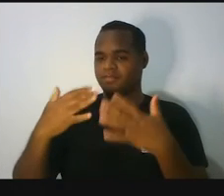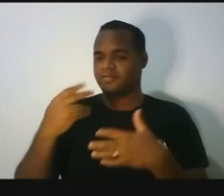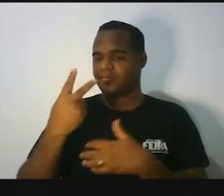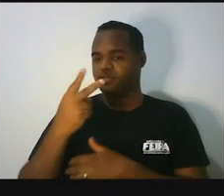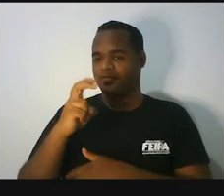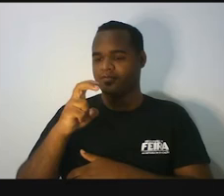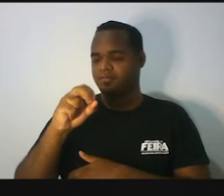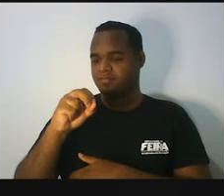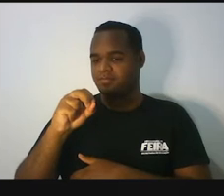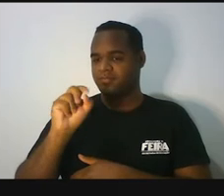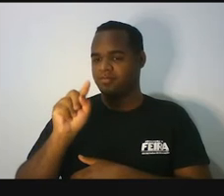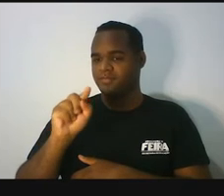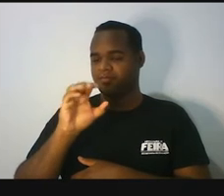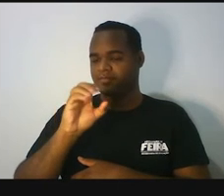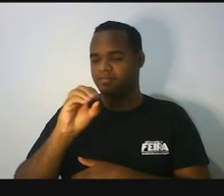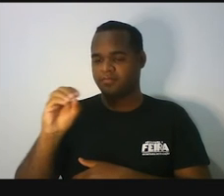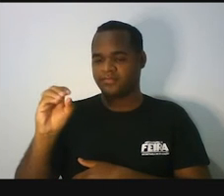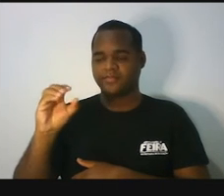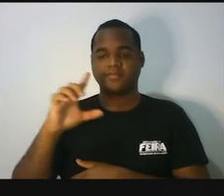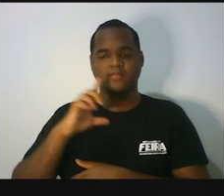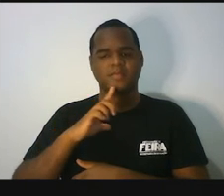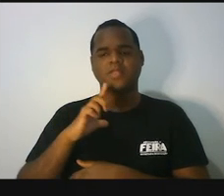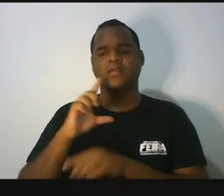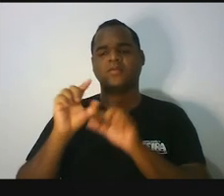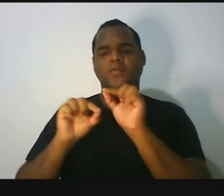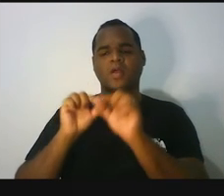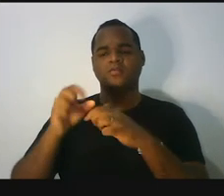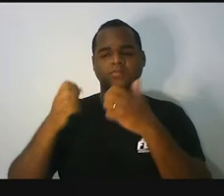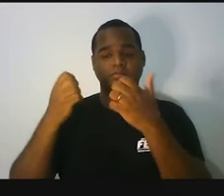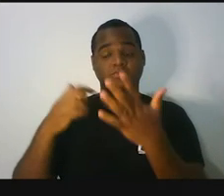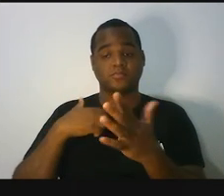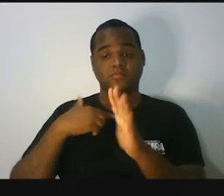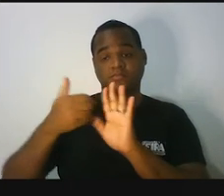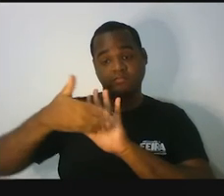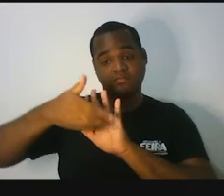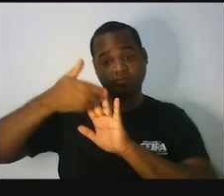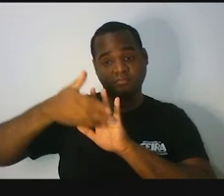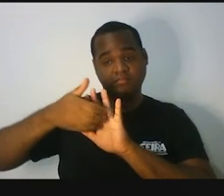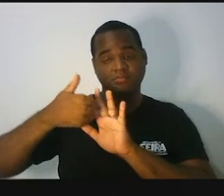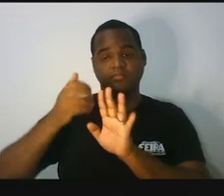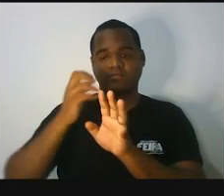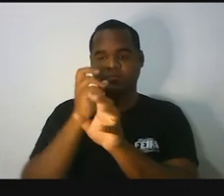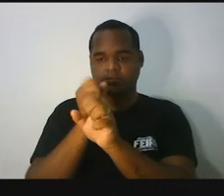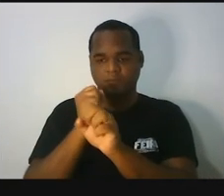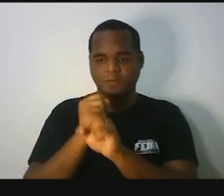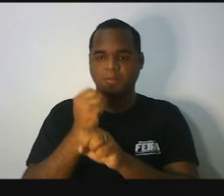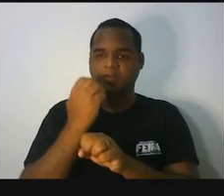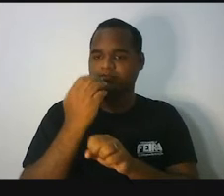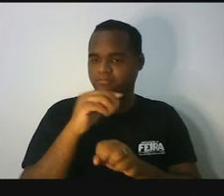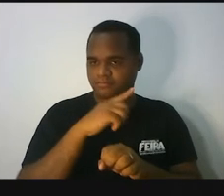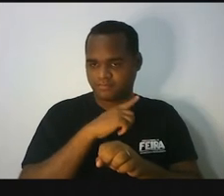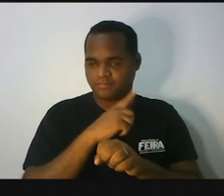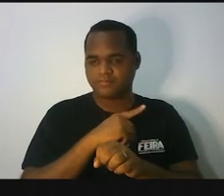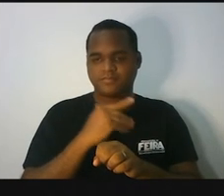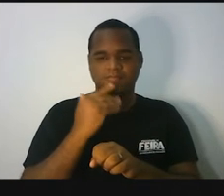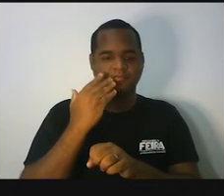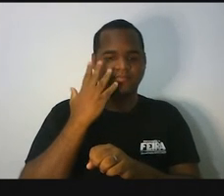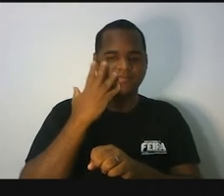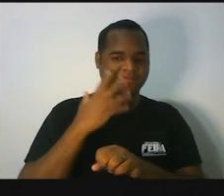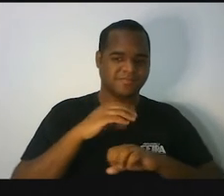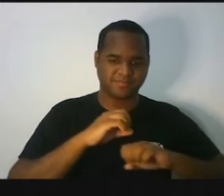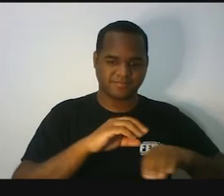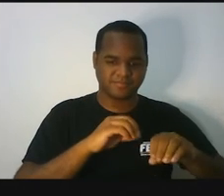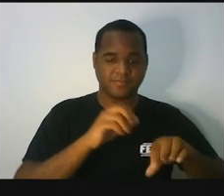mil. Beleza. Então o que a gente faz? A gente vai tirar aqui o custo da creche e vai trocar por R